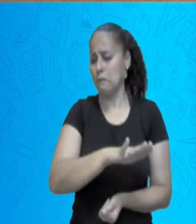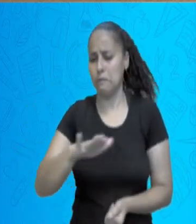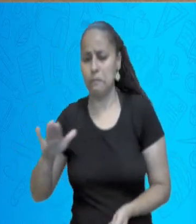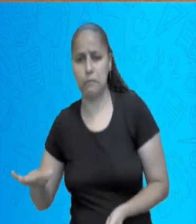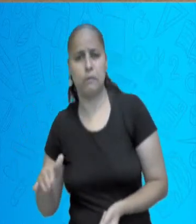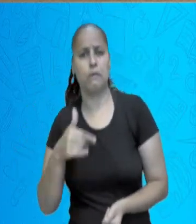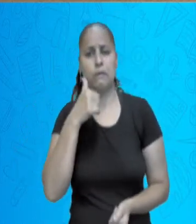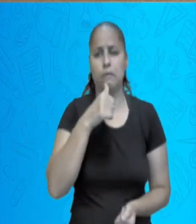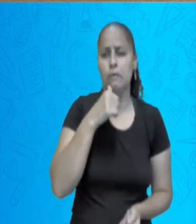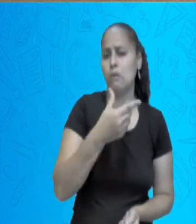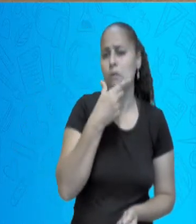todo mundo.